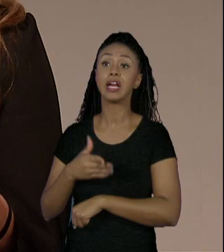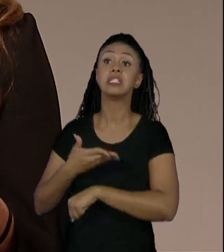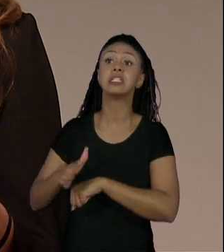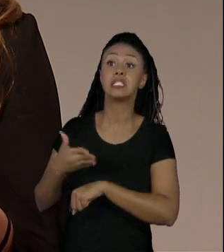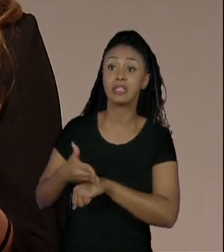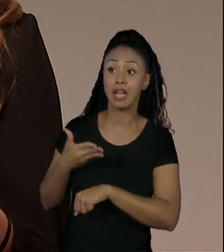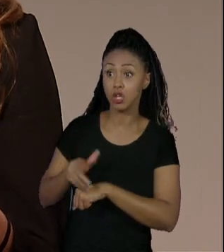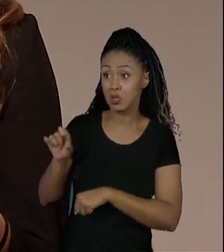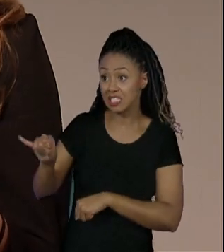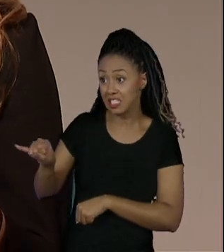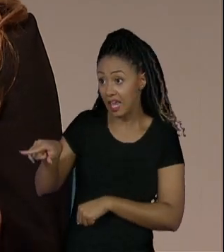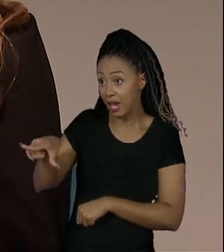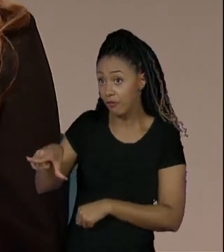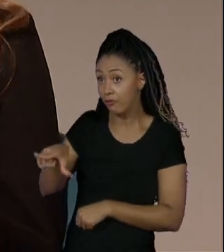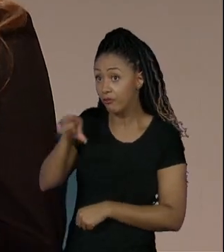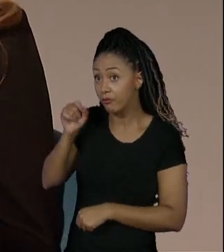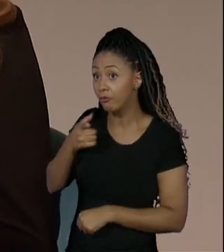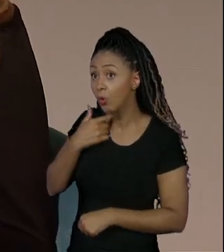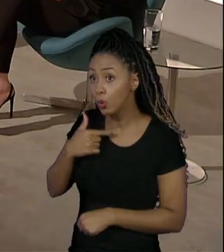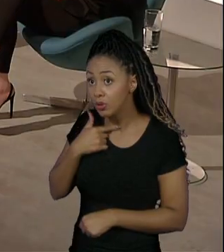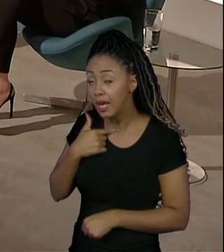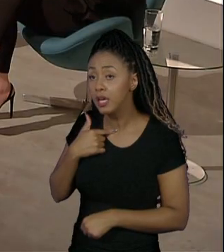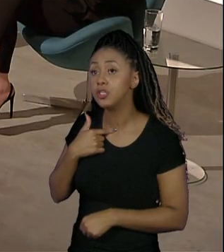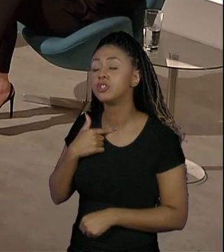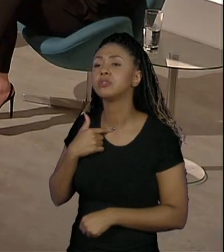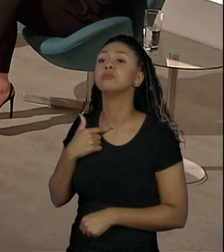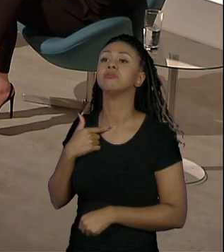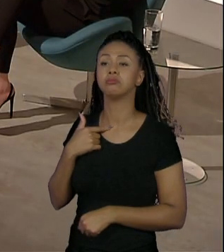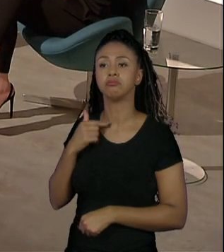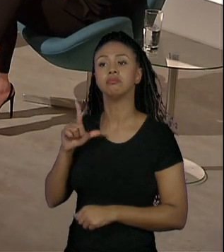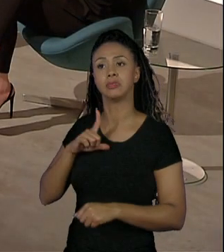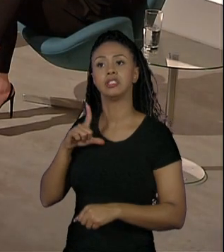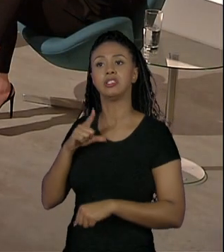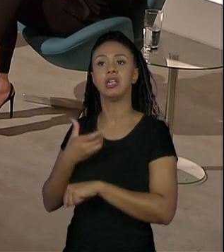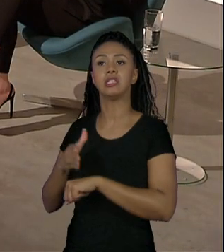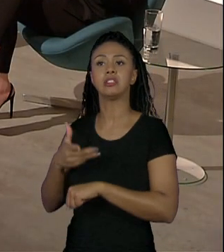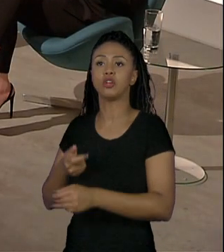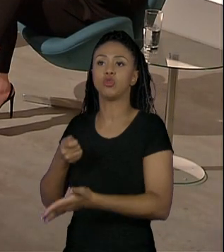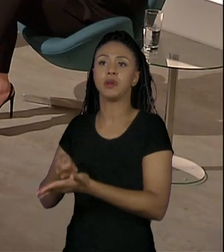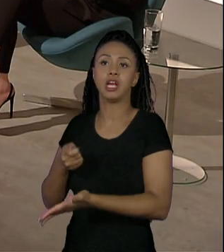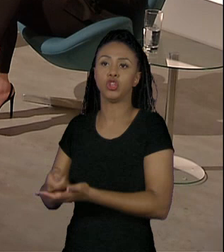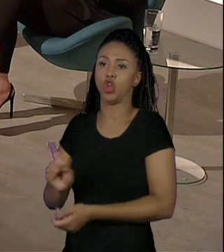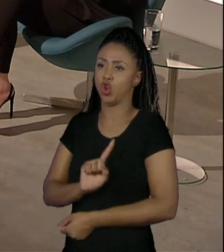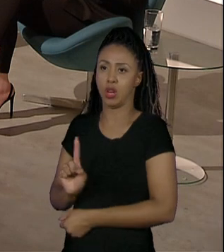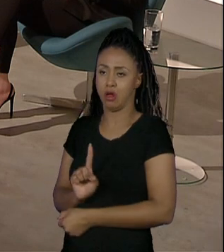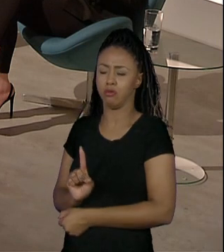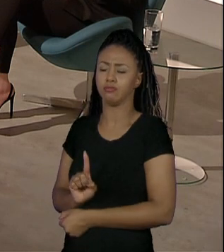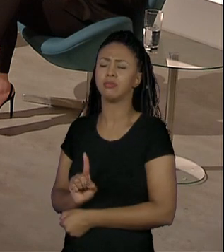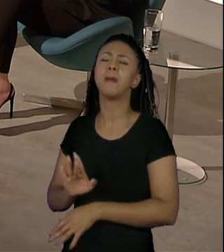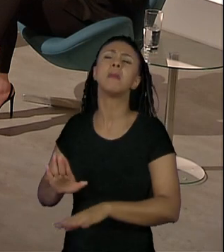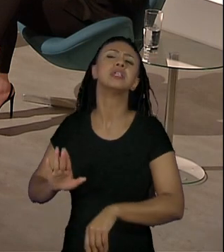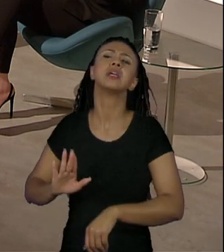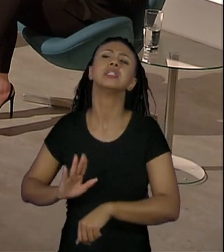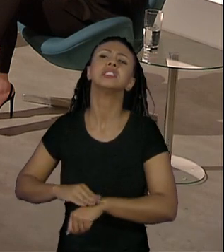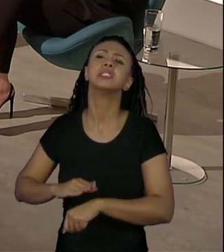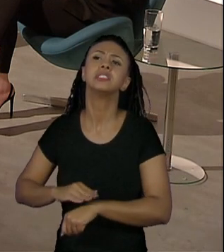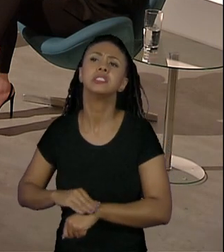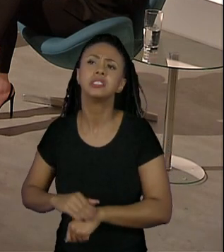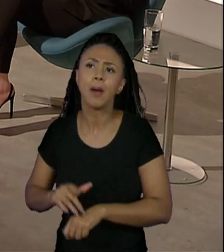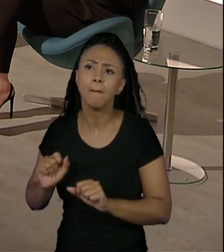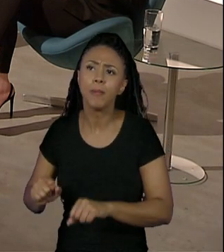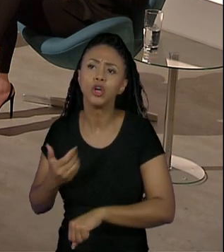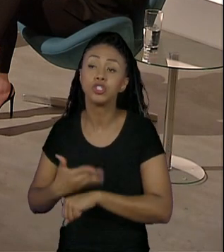ele queira. E quando é que ele pode fazer esse estágio não obrigatório? somente depois de ter cursado